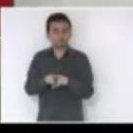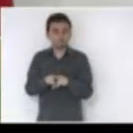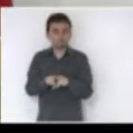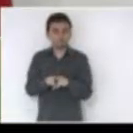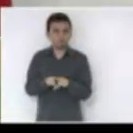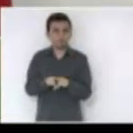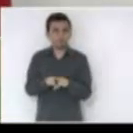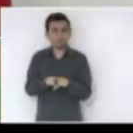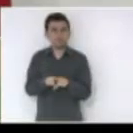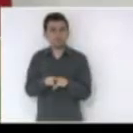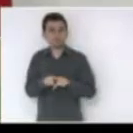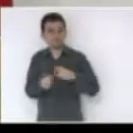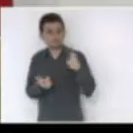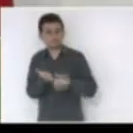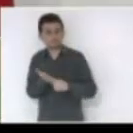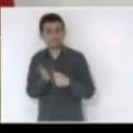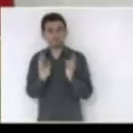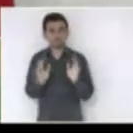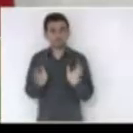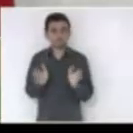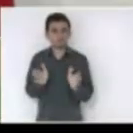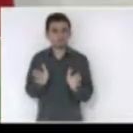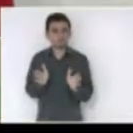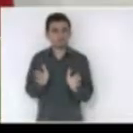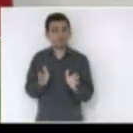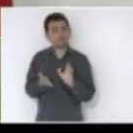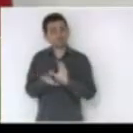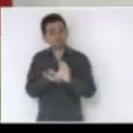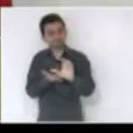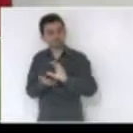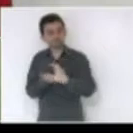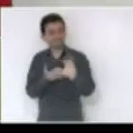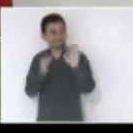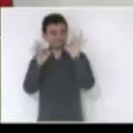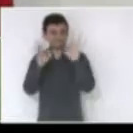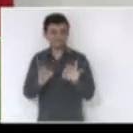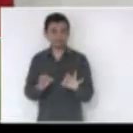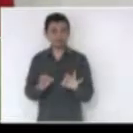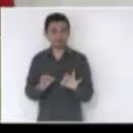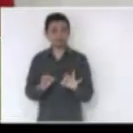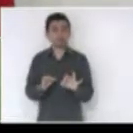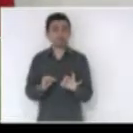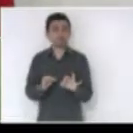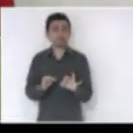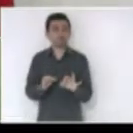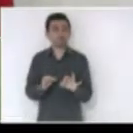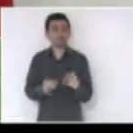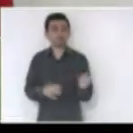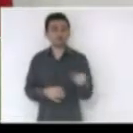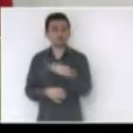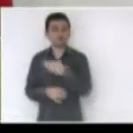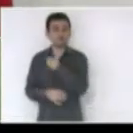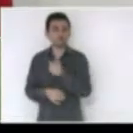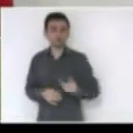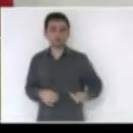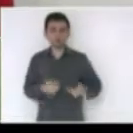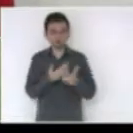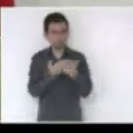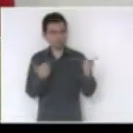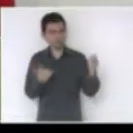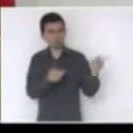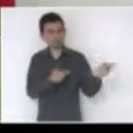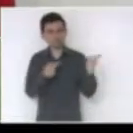que está conveniado terá que ser aplicado e executado no novo governo portanto sejam bem-vindos